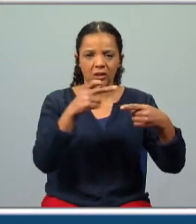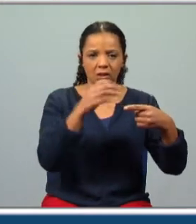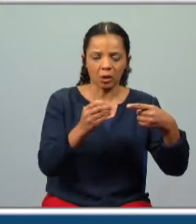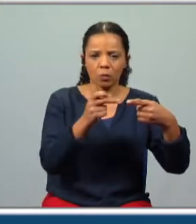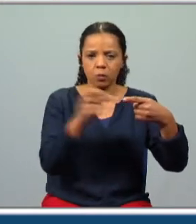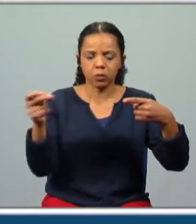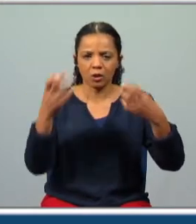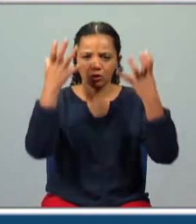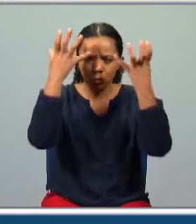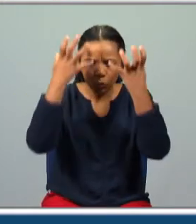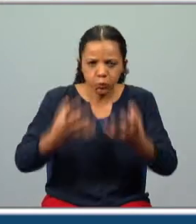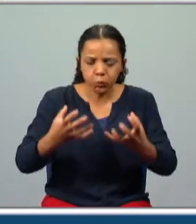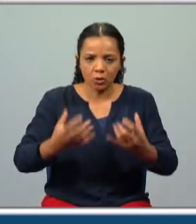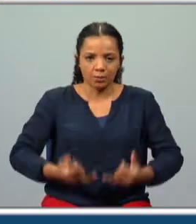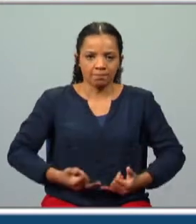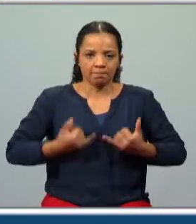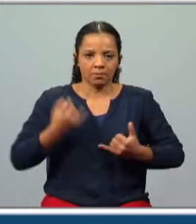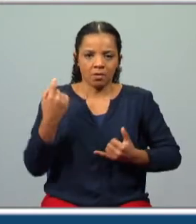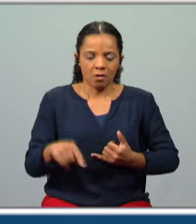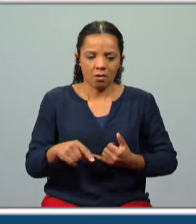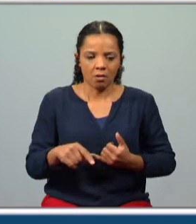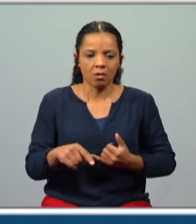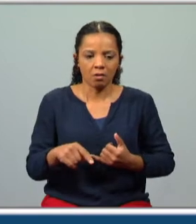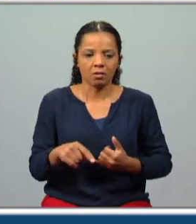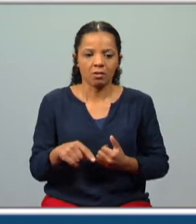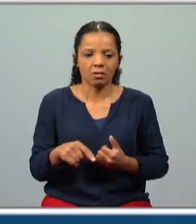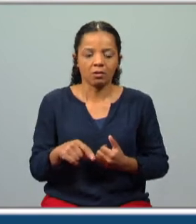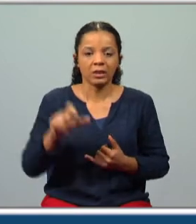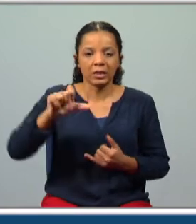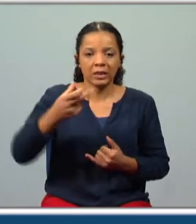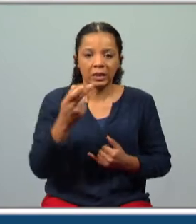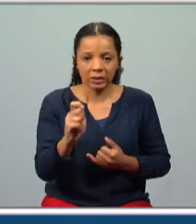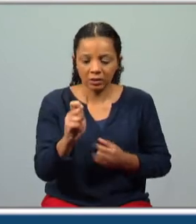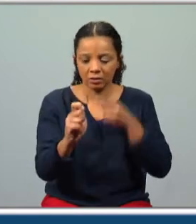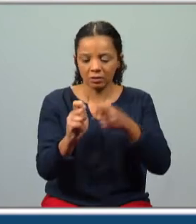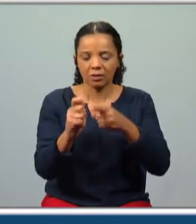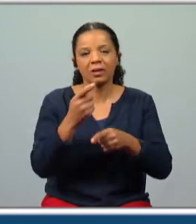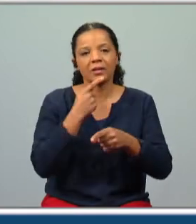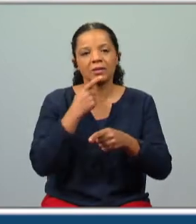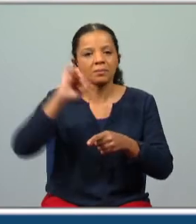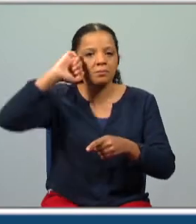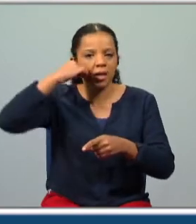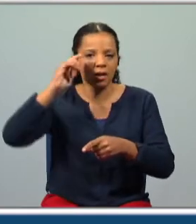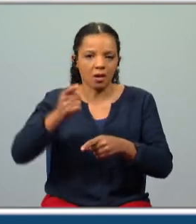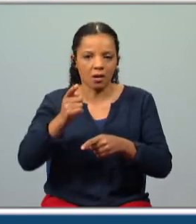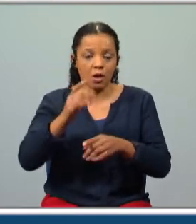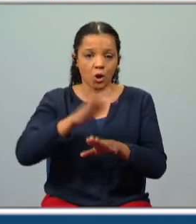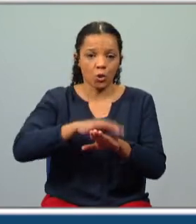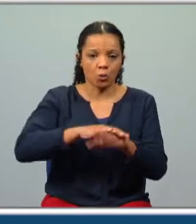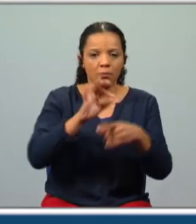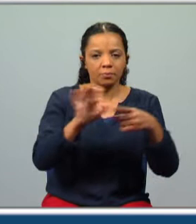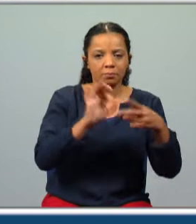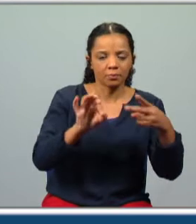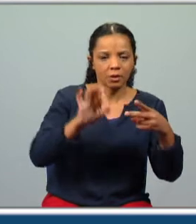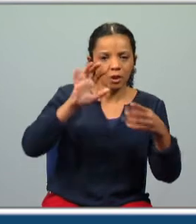portanto, era tão escura e tão assustadora que a consequência destas características da nuvem. Então,